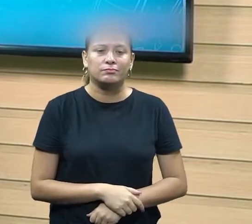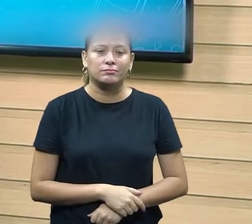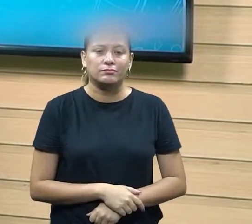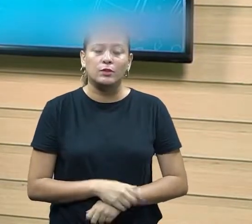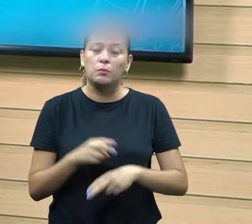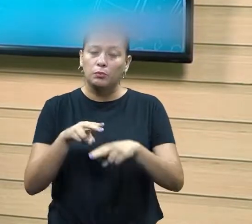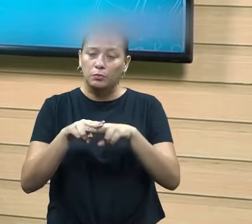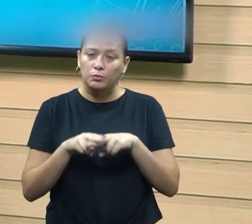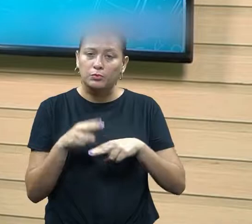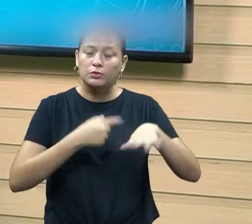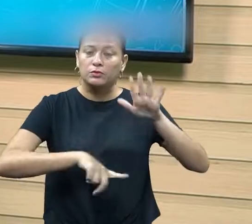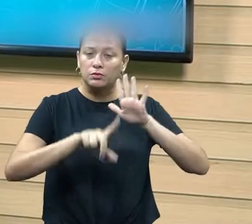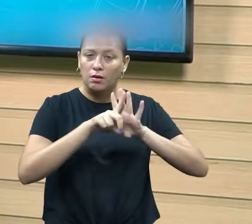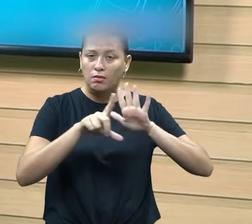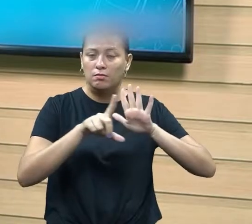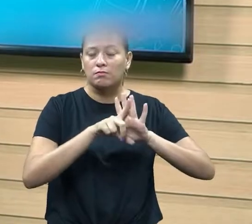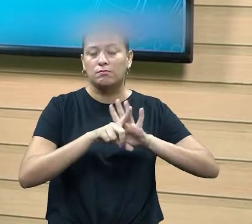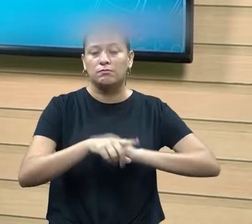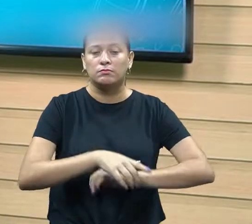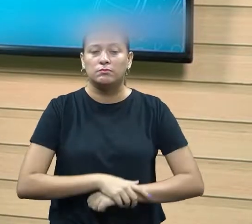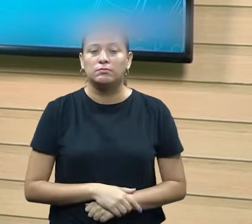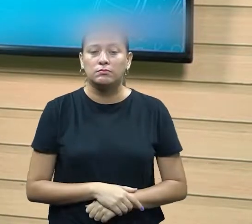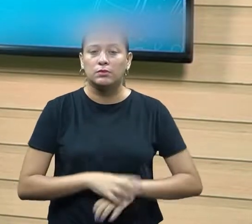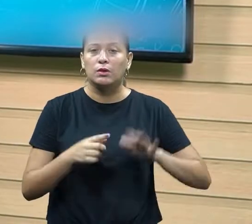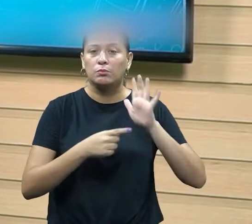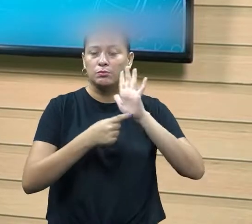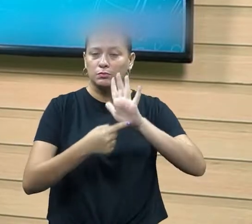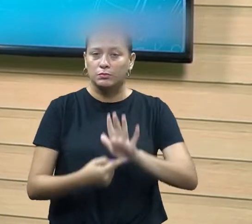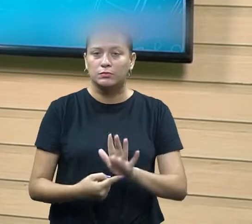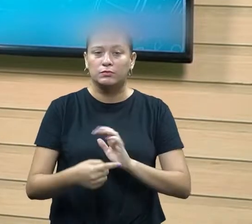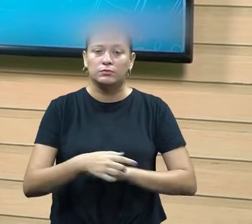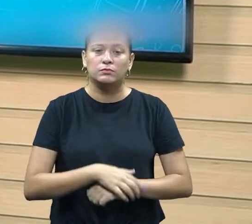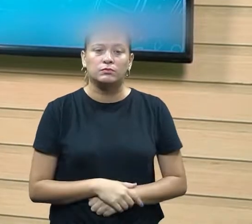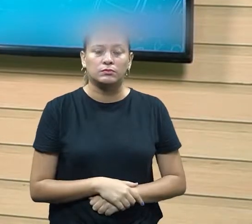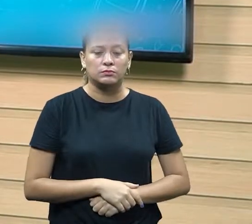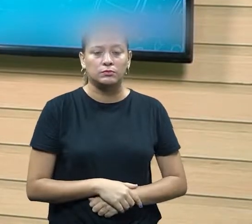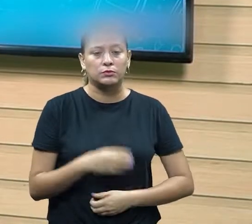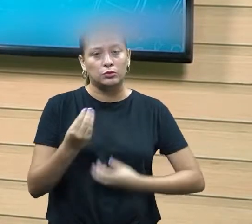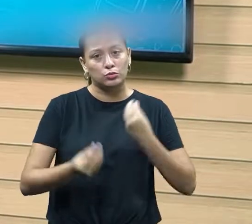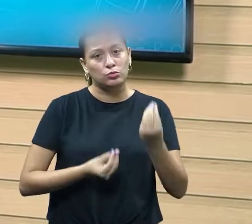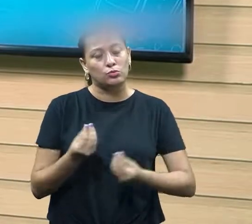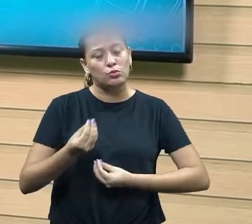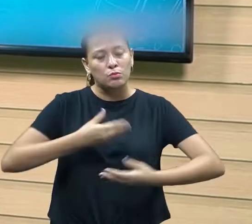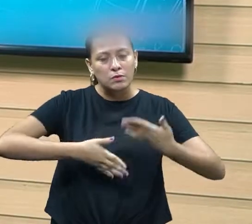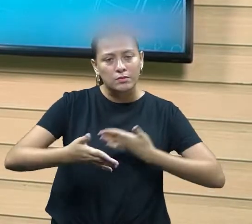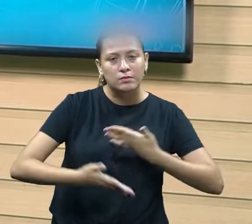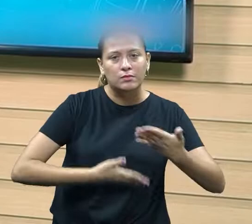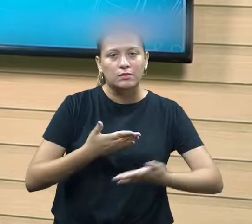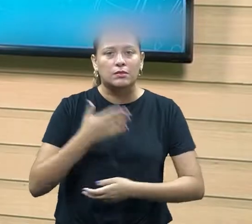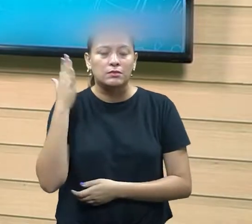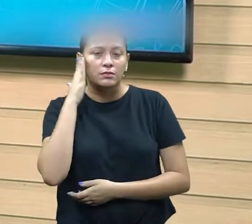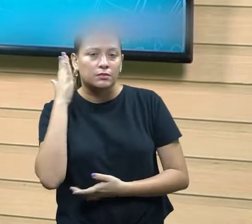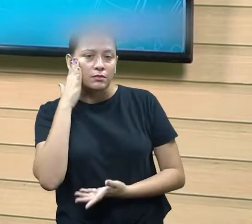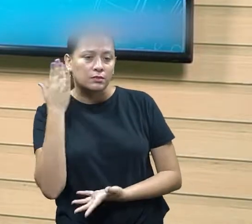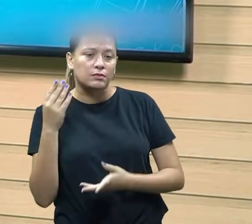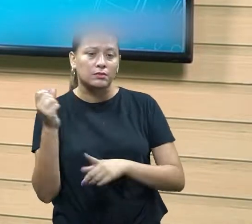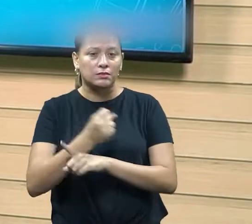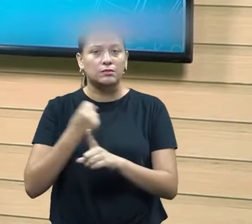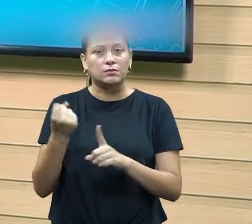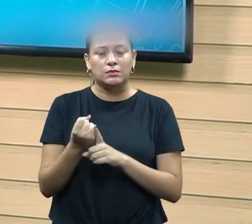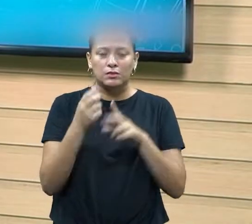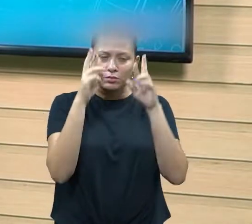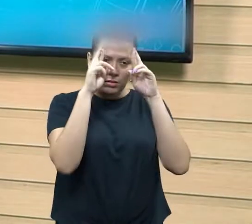leis justamente para trazer isso essa dinâmica de poder saber conviver dentro de sociedade cada um se